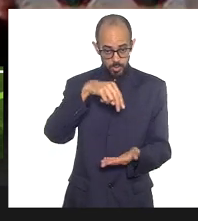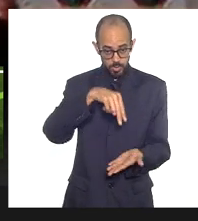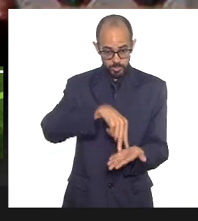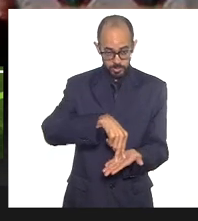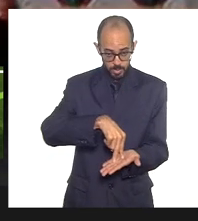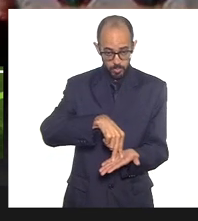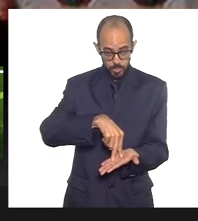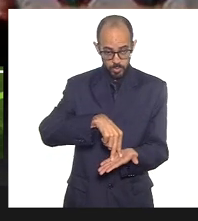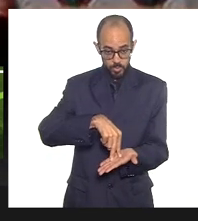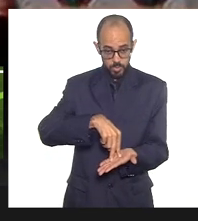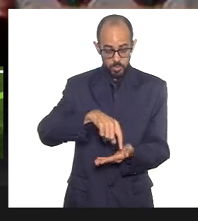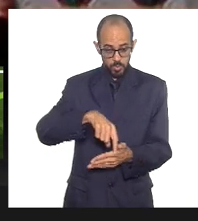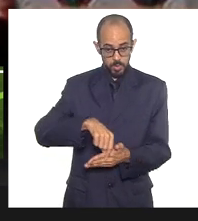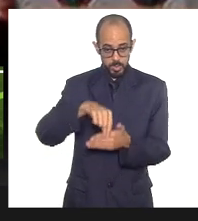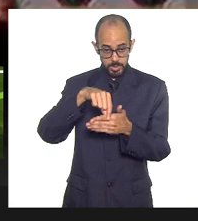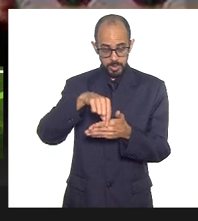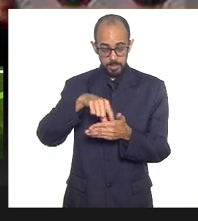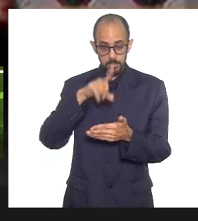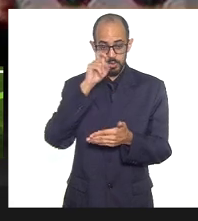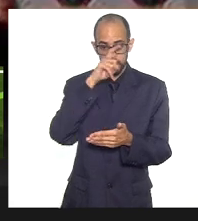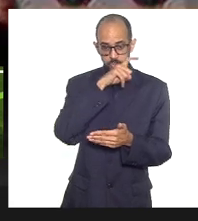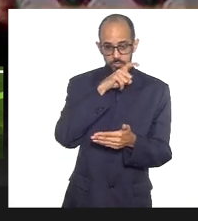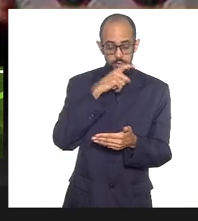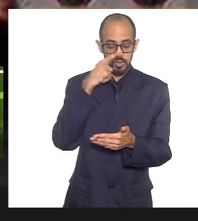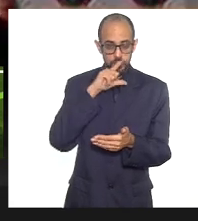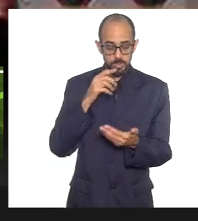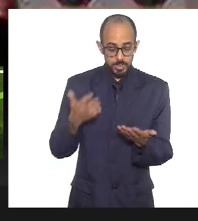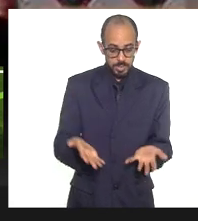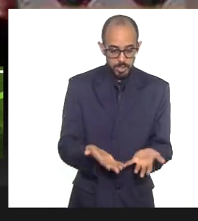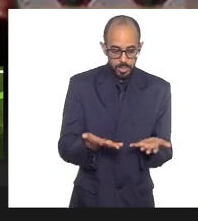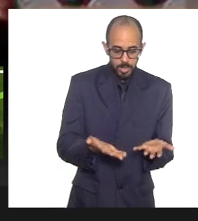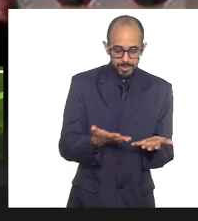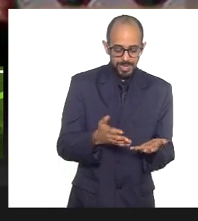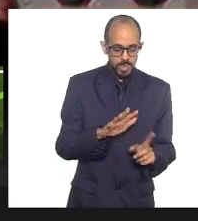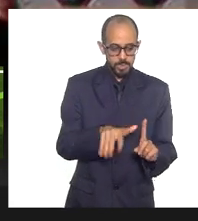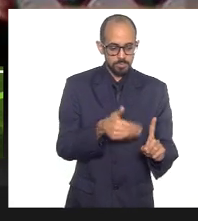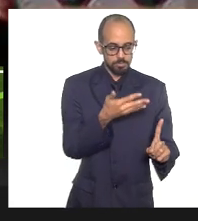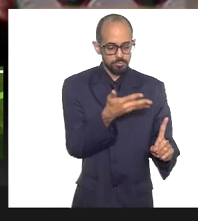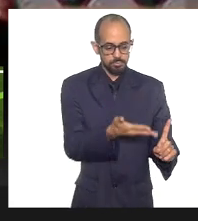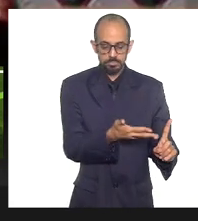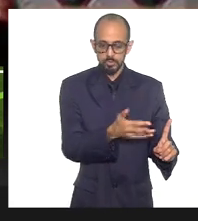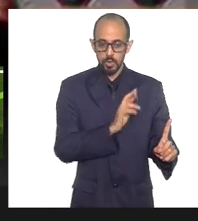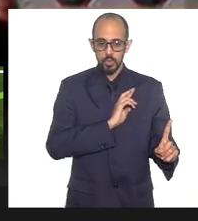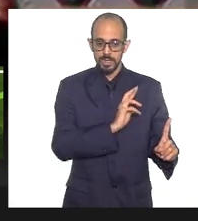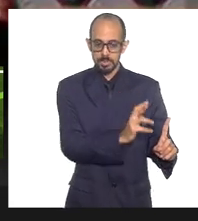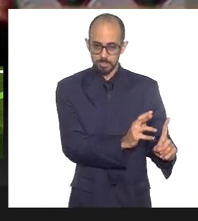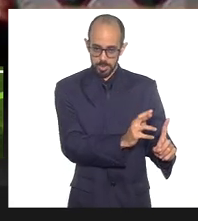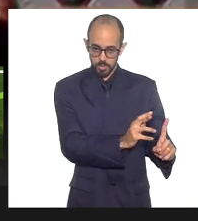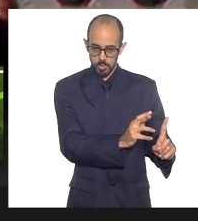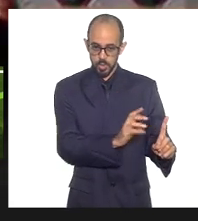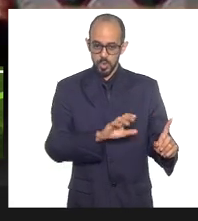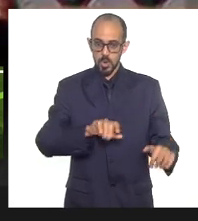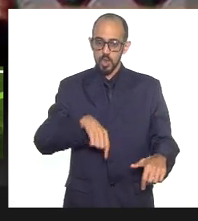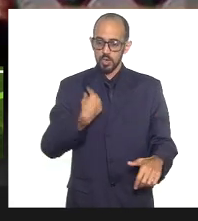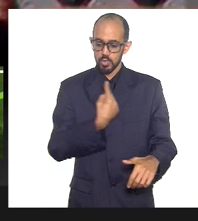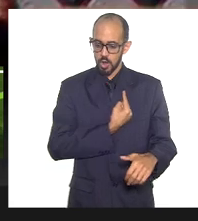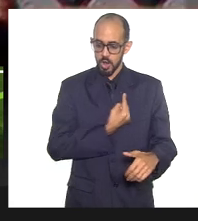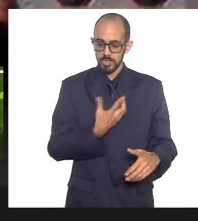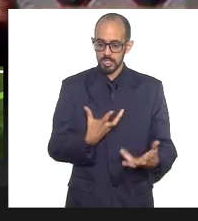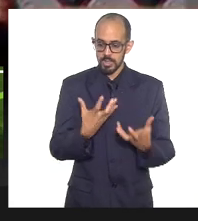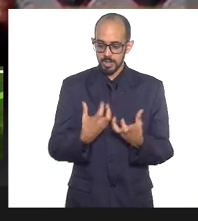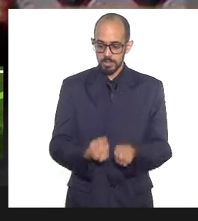dificilmente são tratadas com a devida vênia e o respeito, embora a gente tenha sido consagrada,